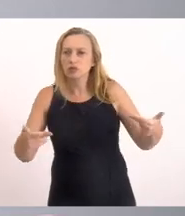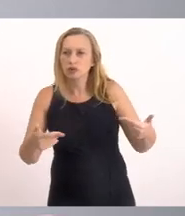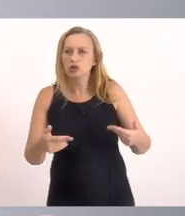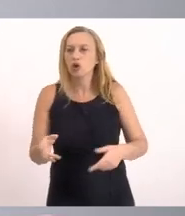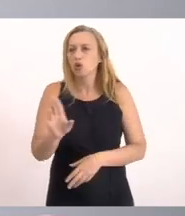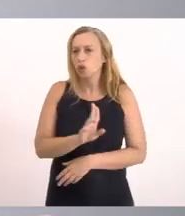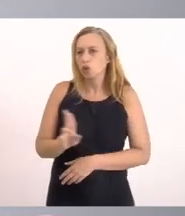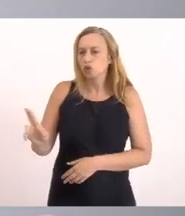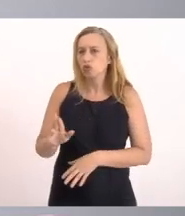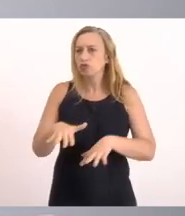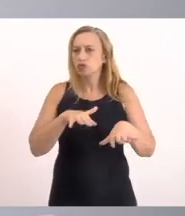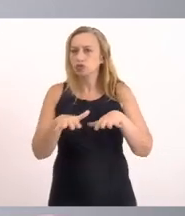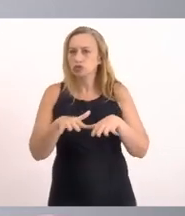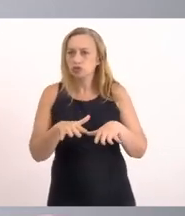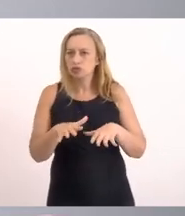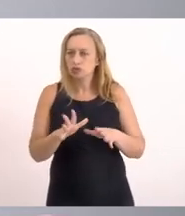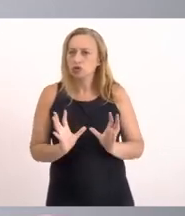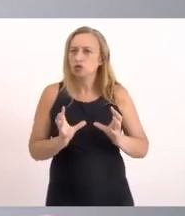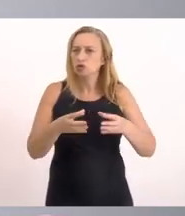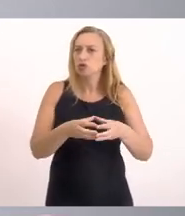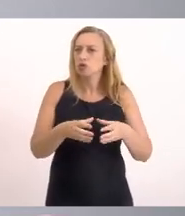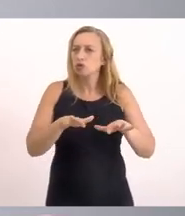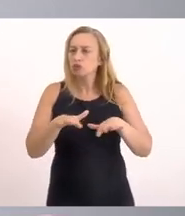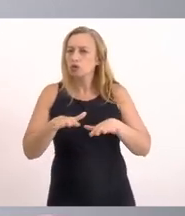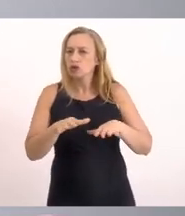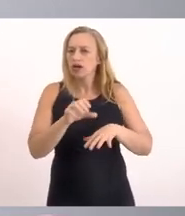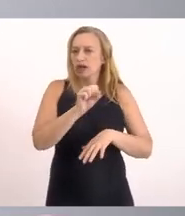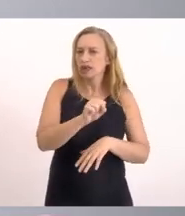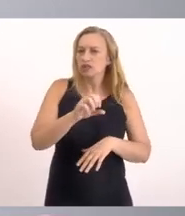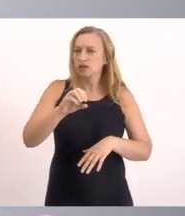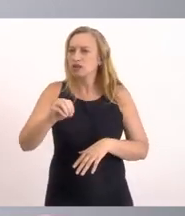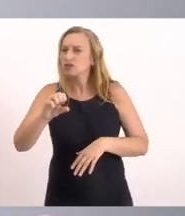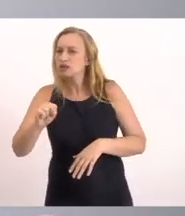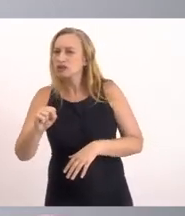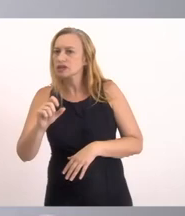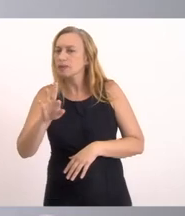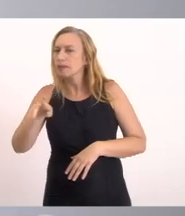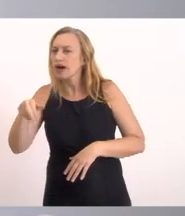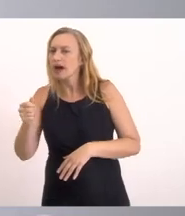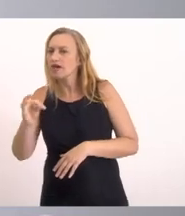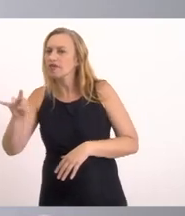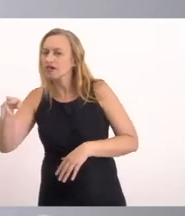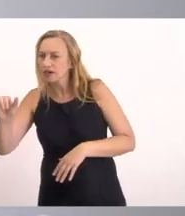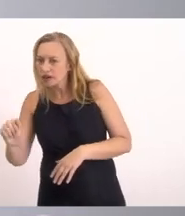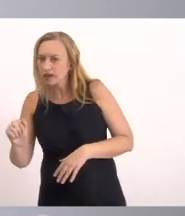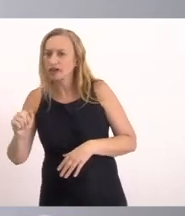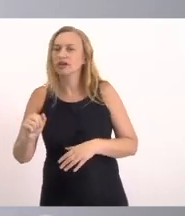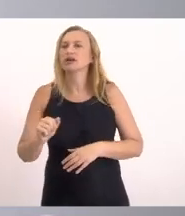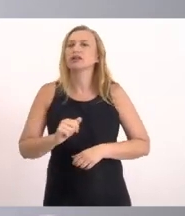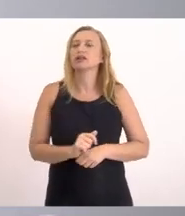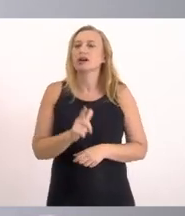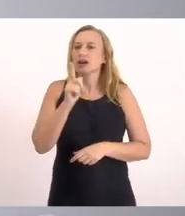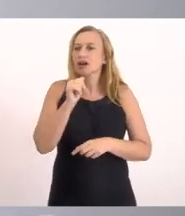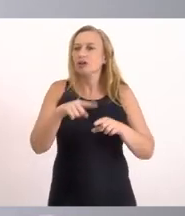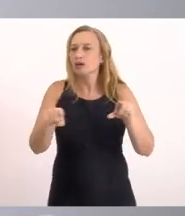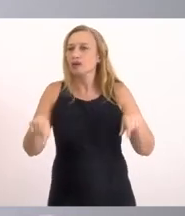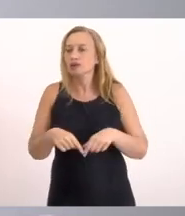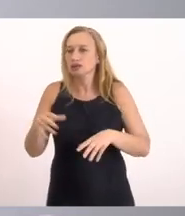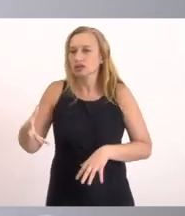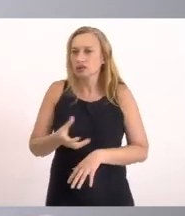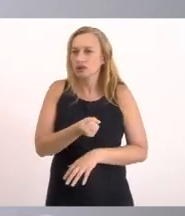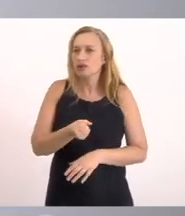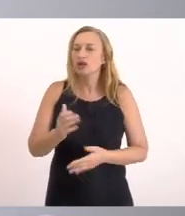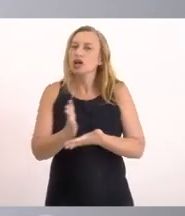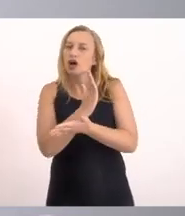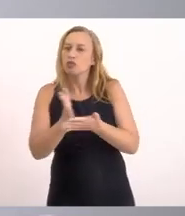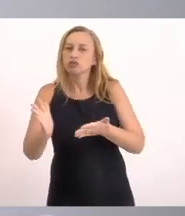O nome do movimento Constituído como O movimento SOS Barra Franca Salvem a lagoa de Saquarema Dali a gente já partiu Para